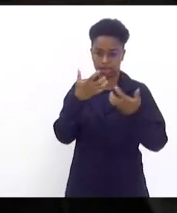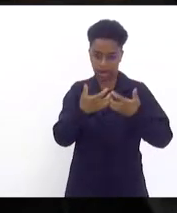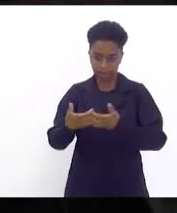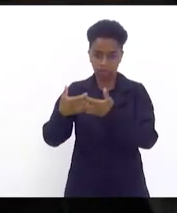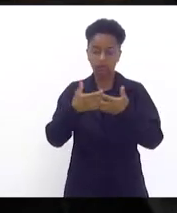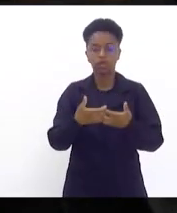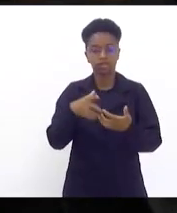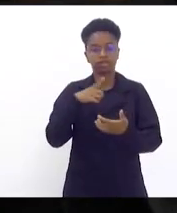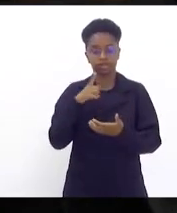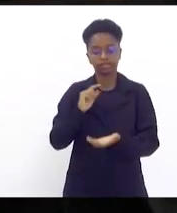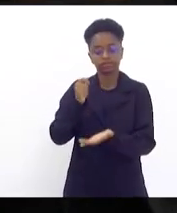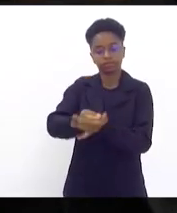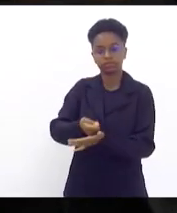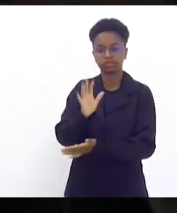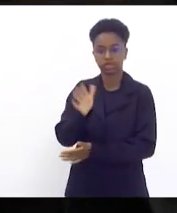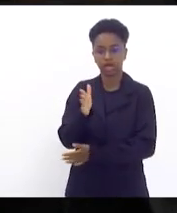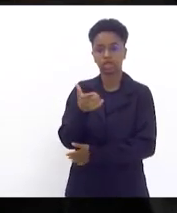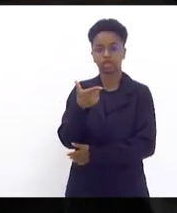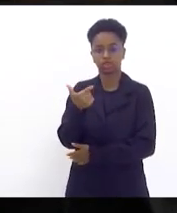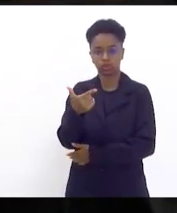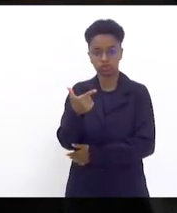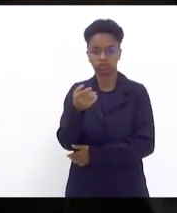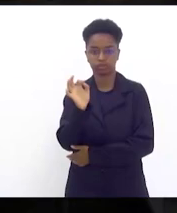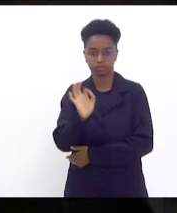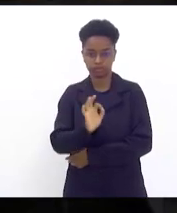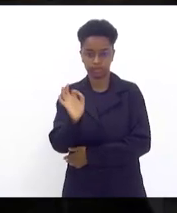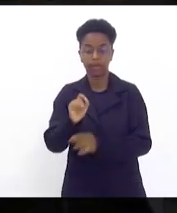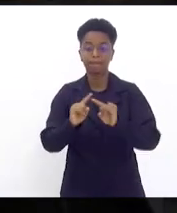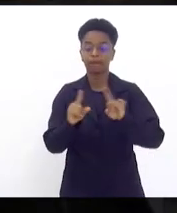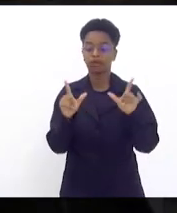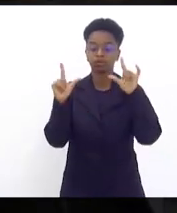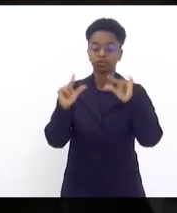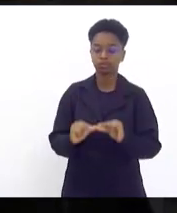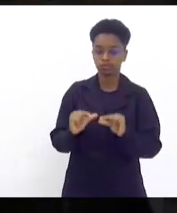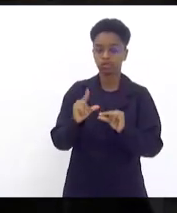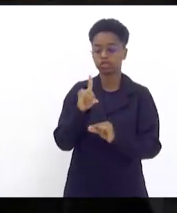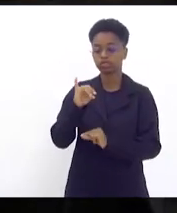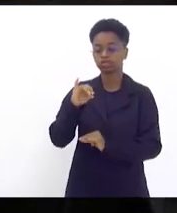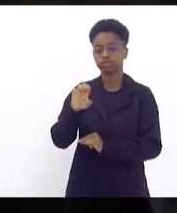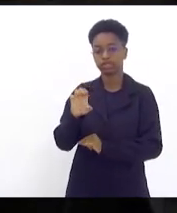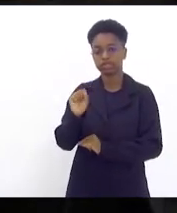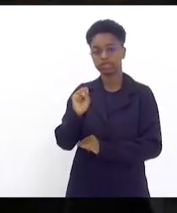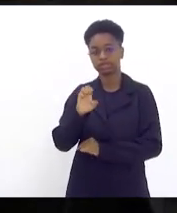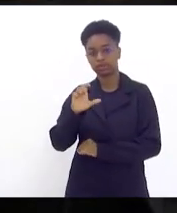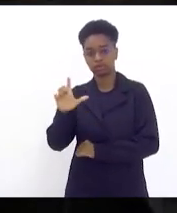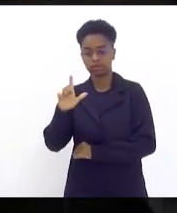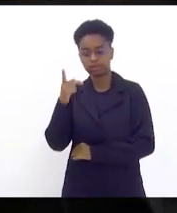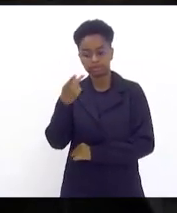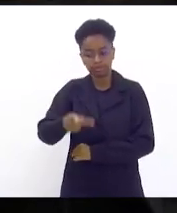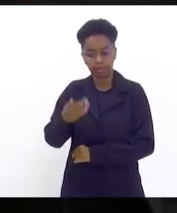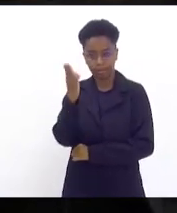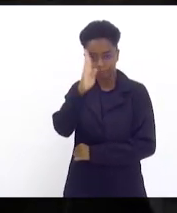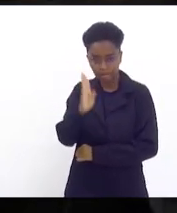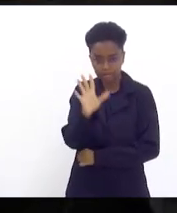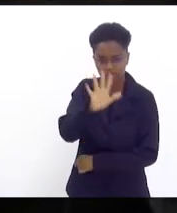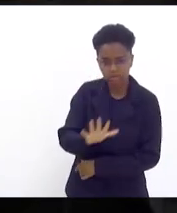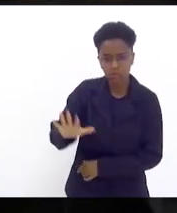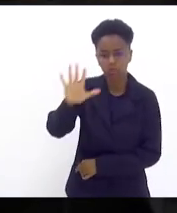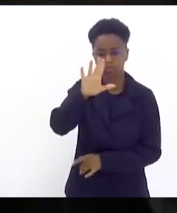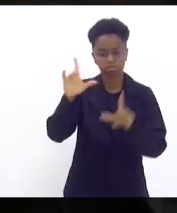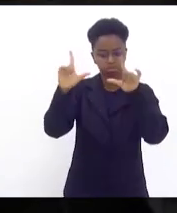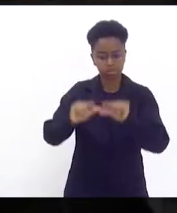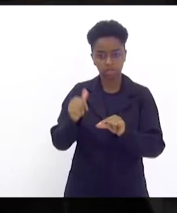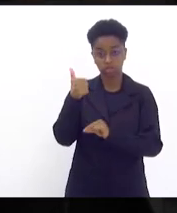12%. Mas se reduziu a alíquota do diesel no Brasil inteiro para 18. Eu pergunto, o preço